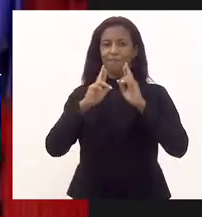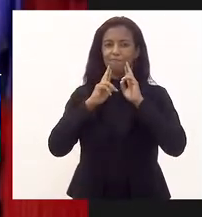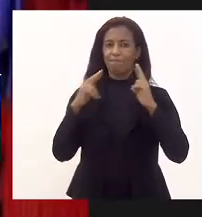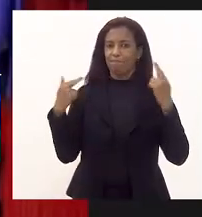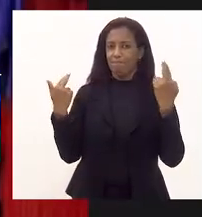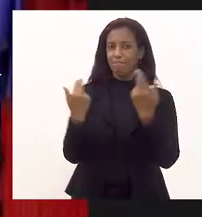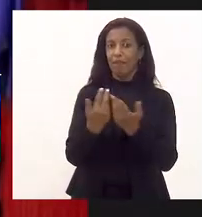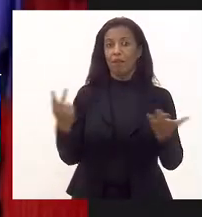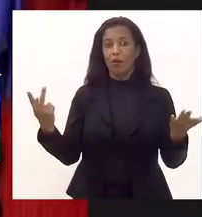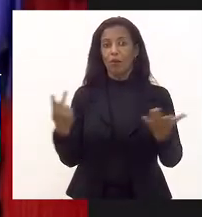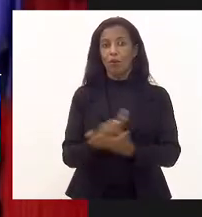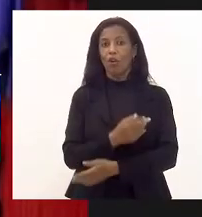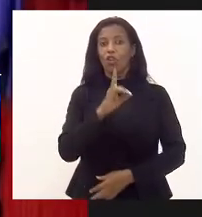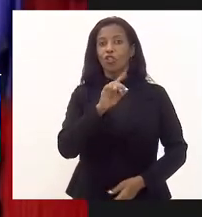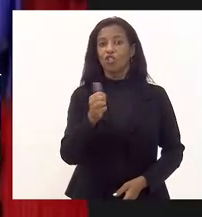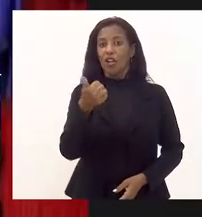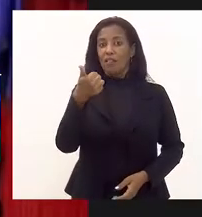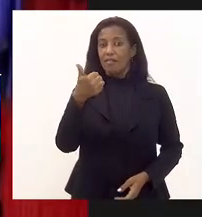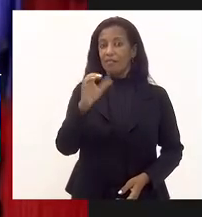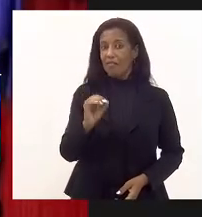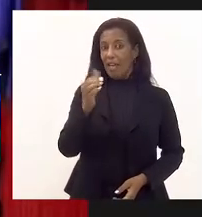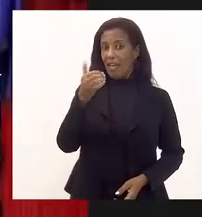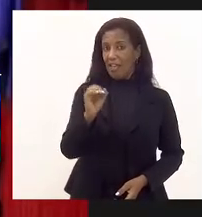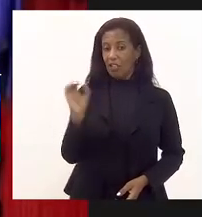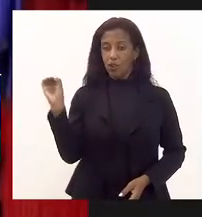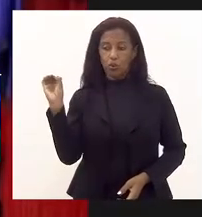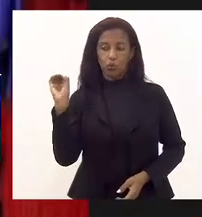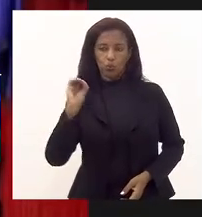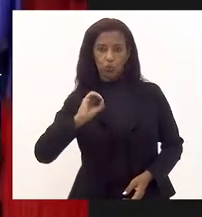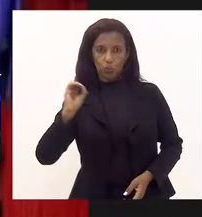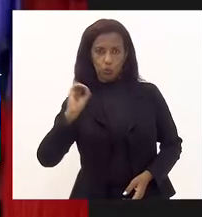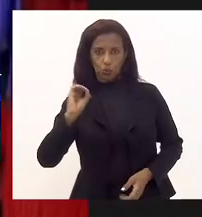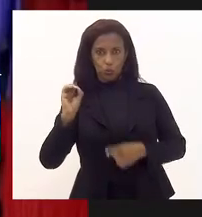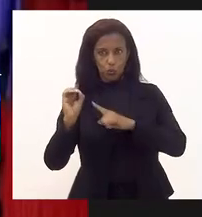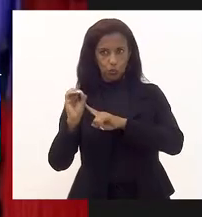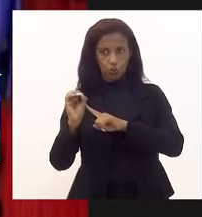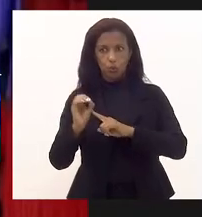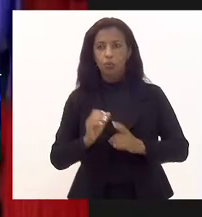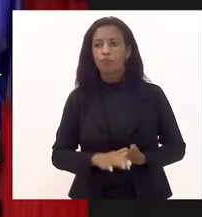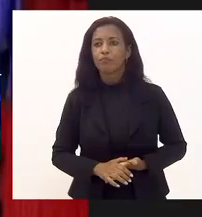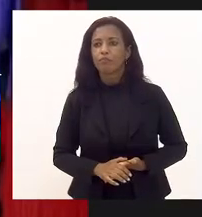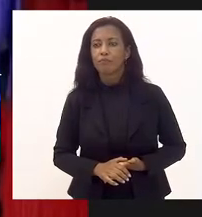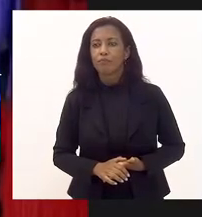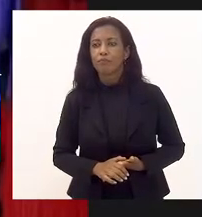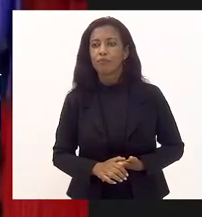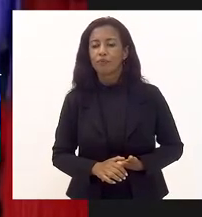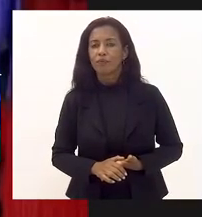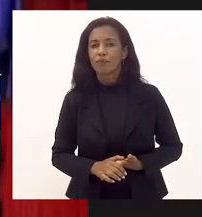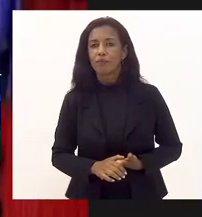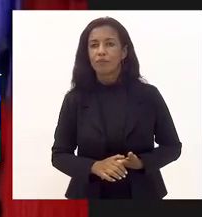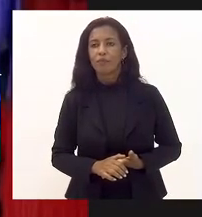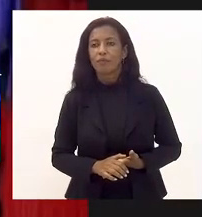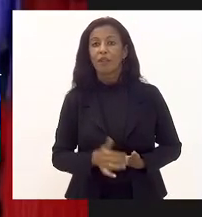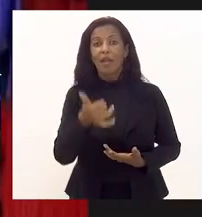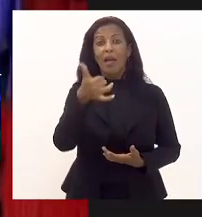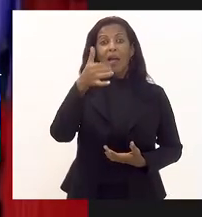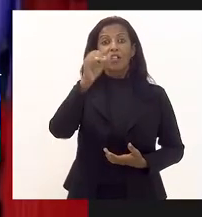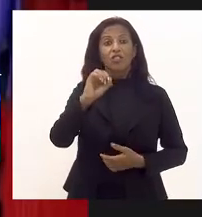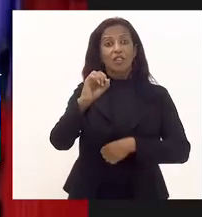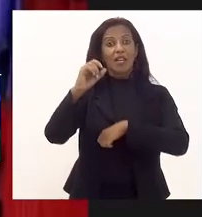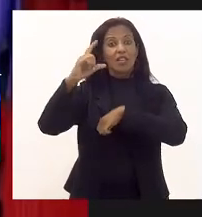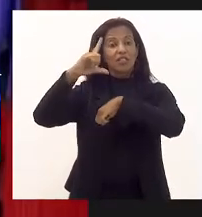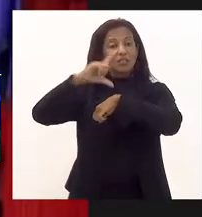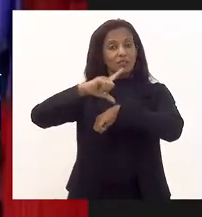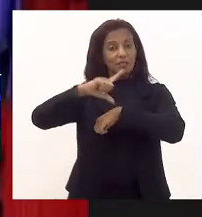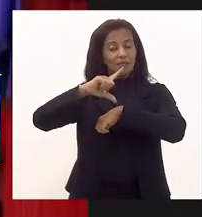10, está aqui em minhas mãos a ata, dia 10, perdão, realizada às 10 horas, perdão, às 10 horas da manhã,